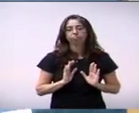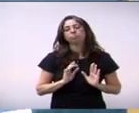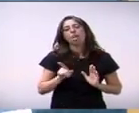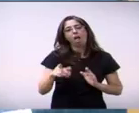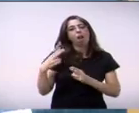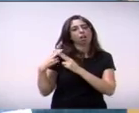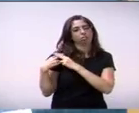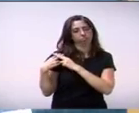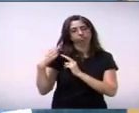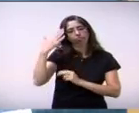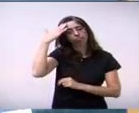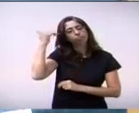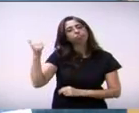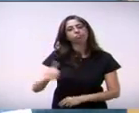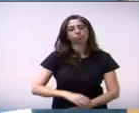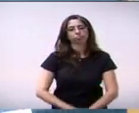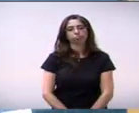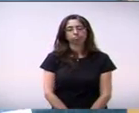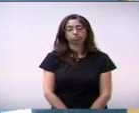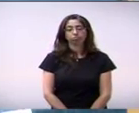as suas responsabilidades.